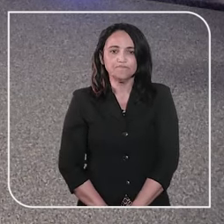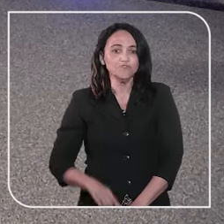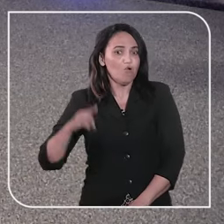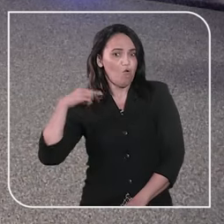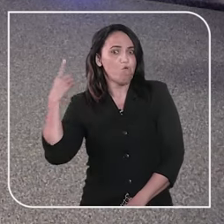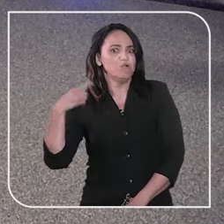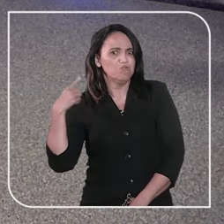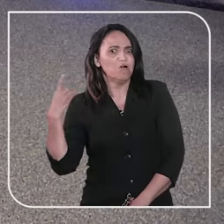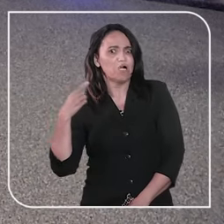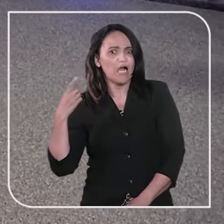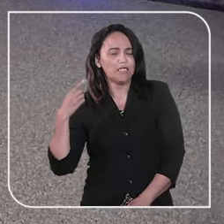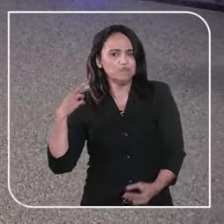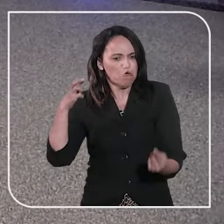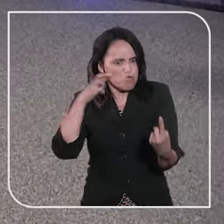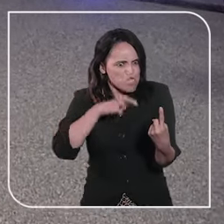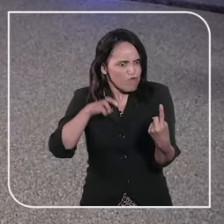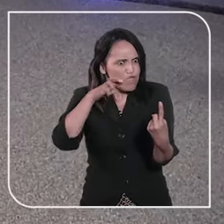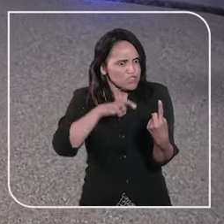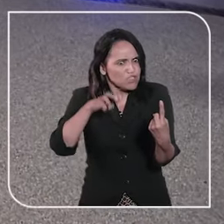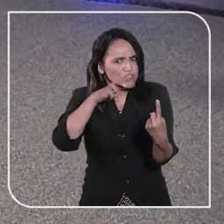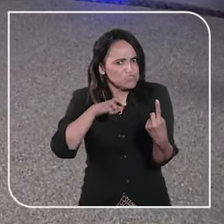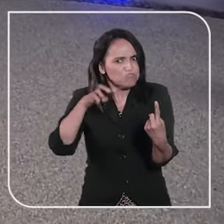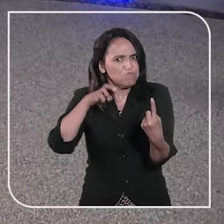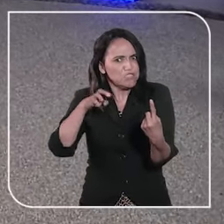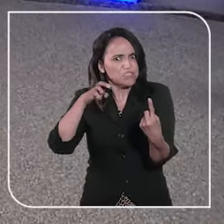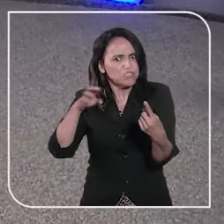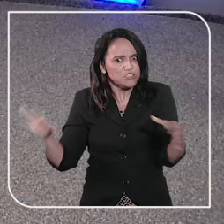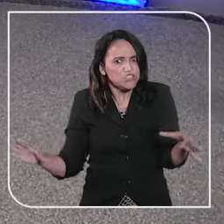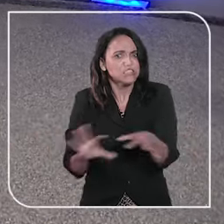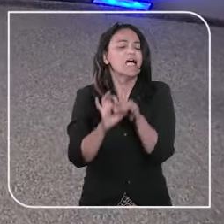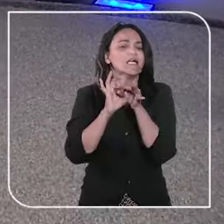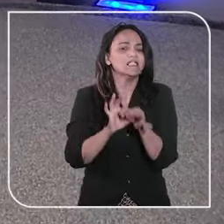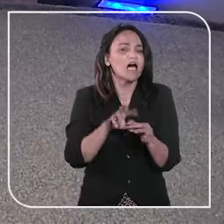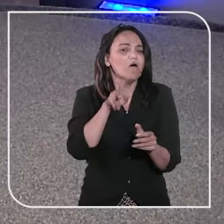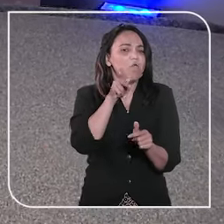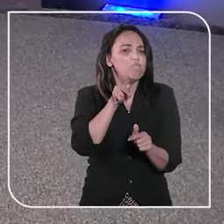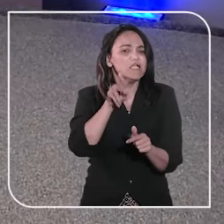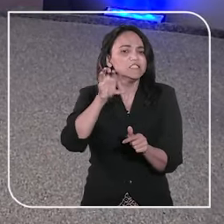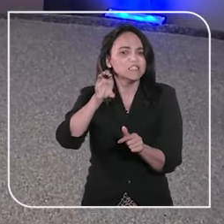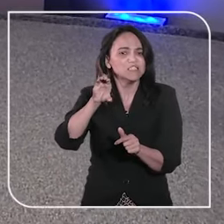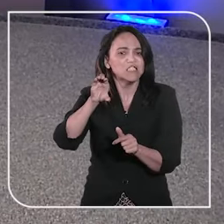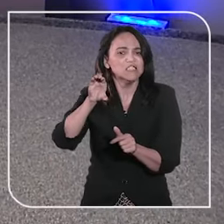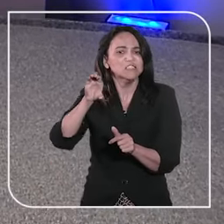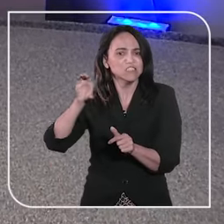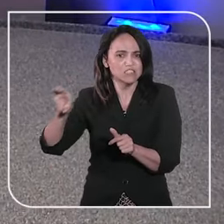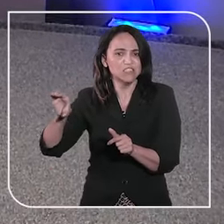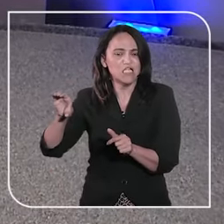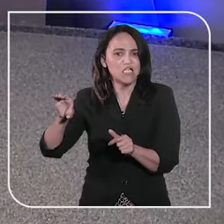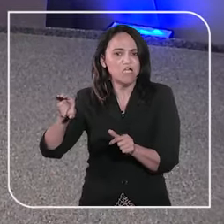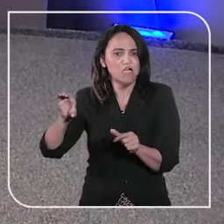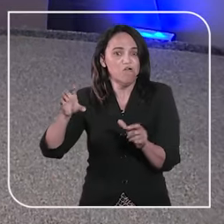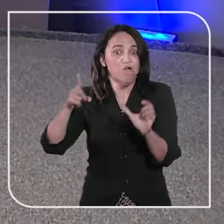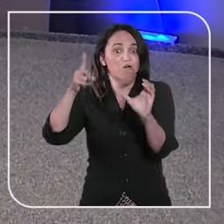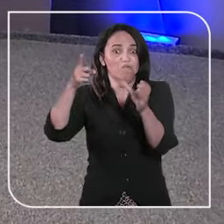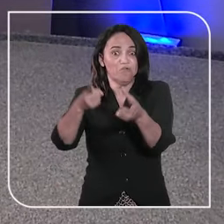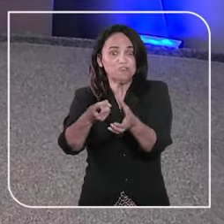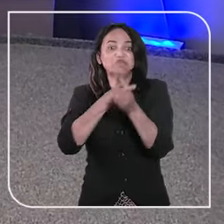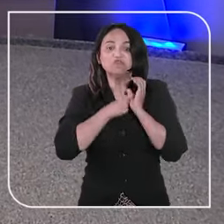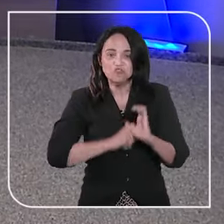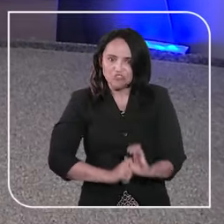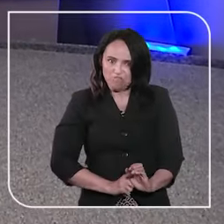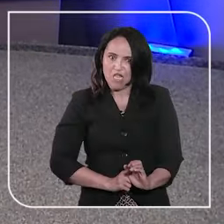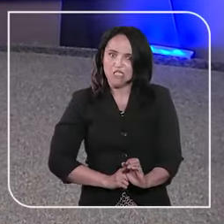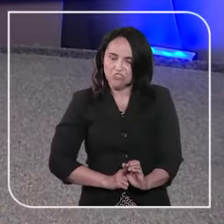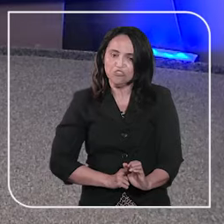Um advogado investigado sob a suspeita de integrar o PCC foi suspenso do exercício profissional pela Justiça do